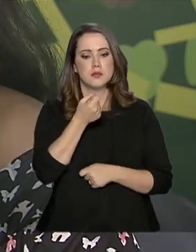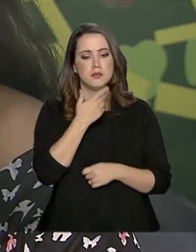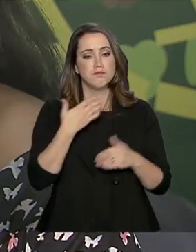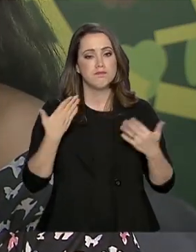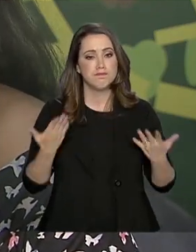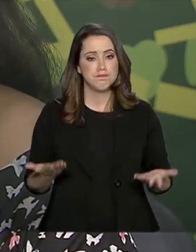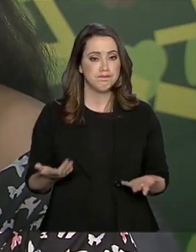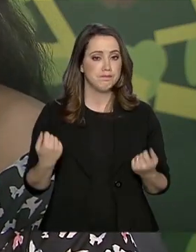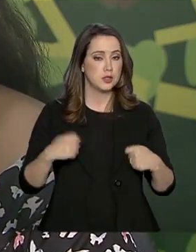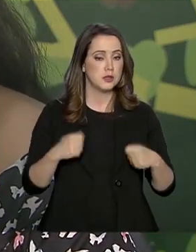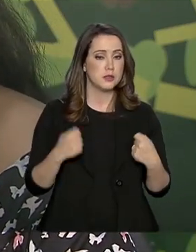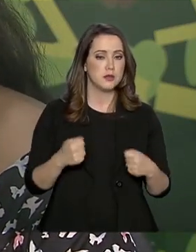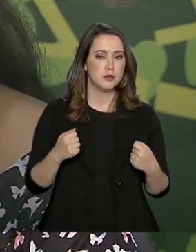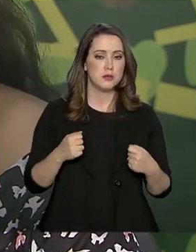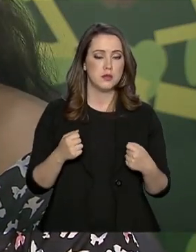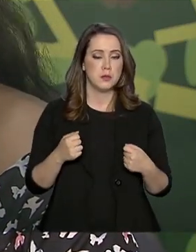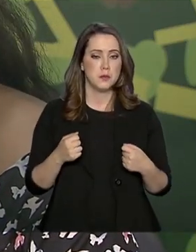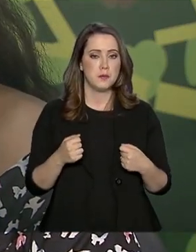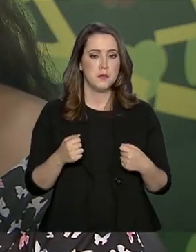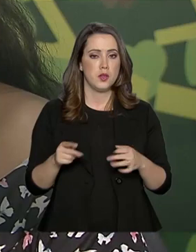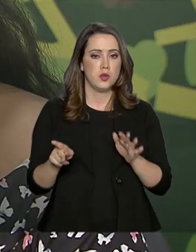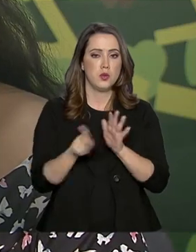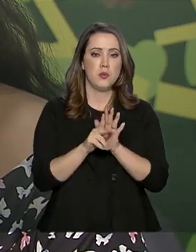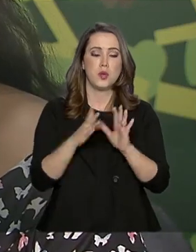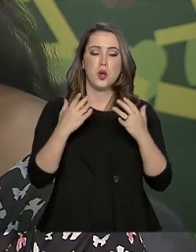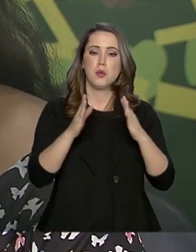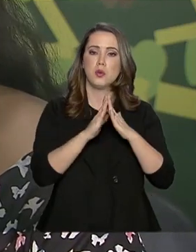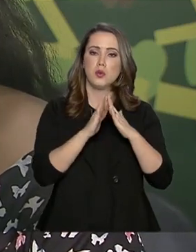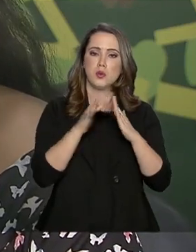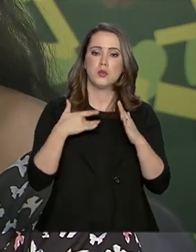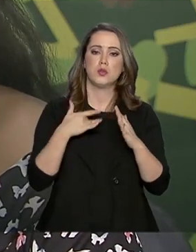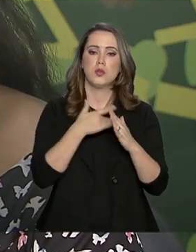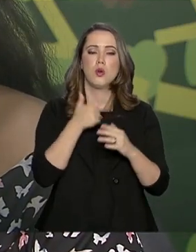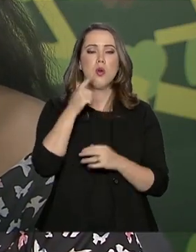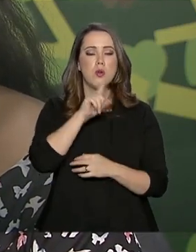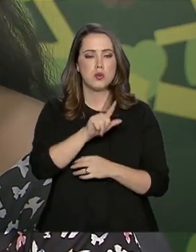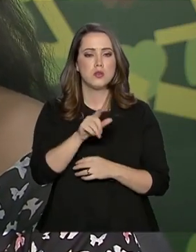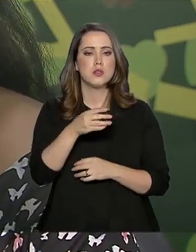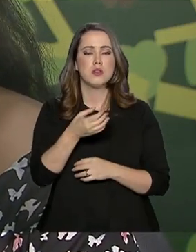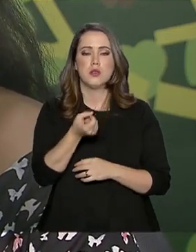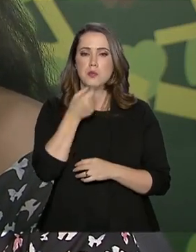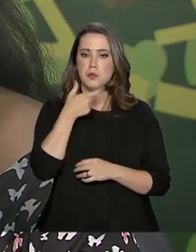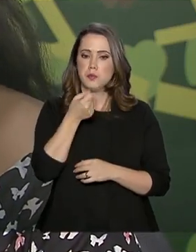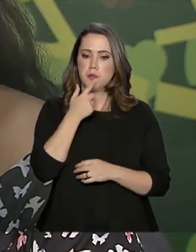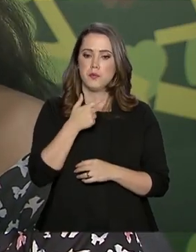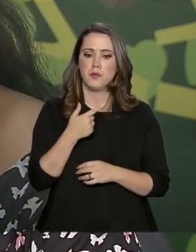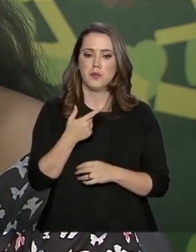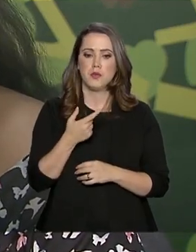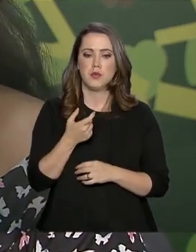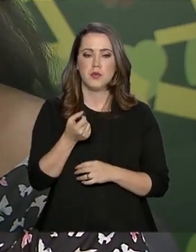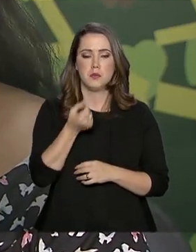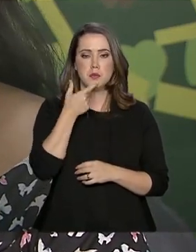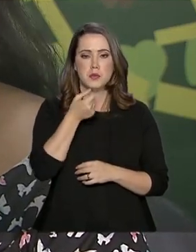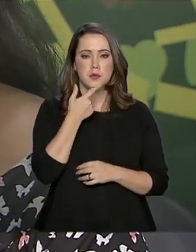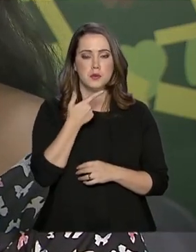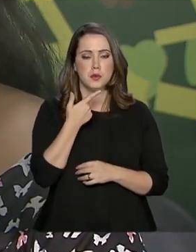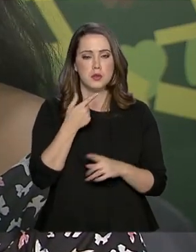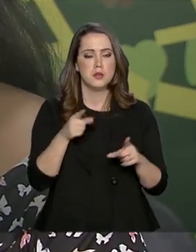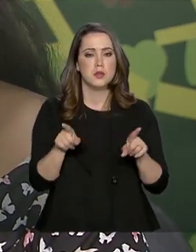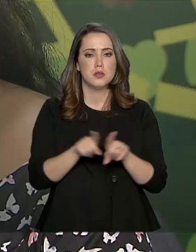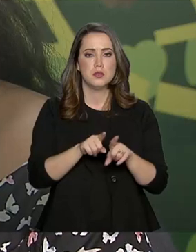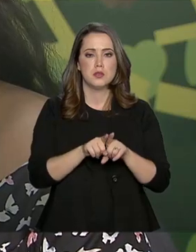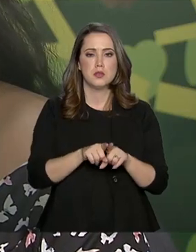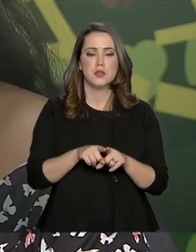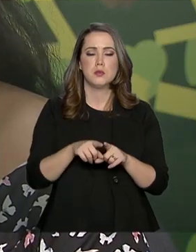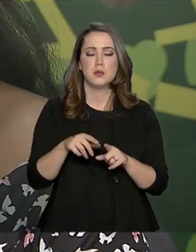precisava. E no próprio posto de saúde eu consegui as pírolas e eu